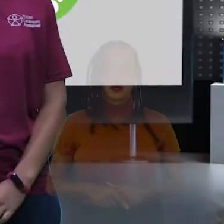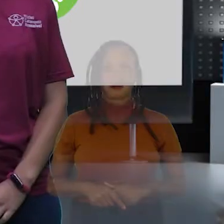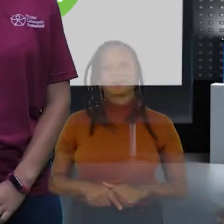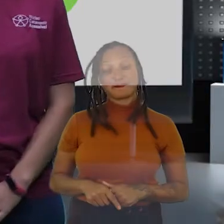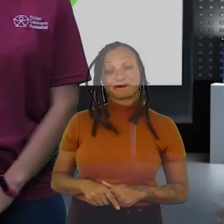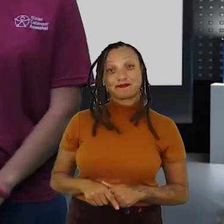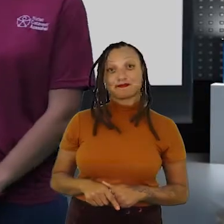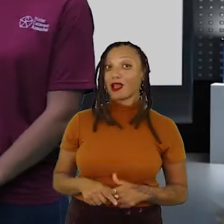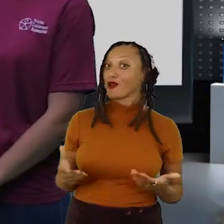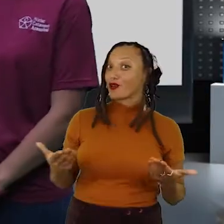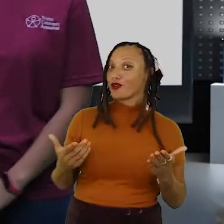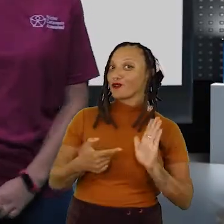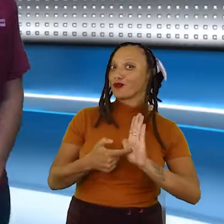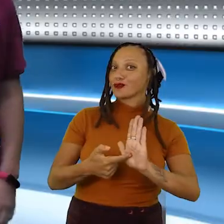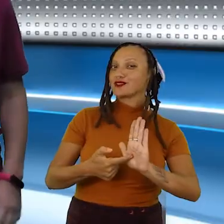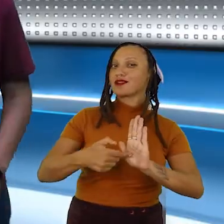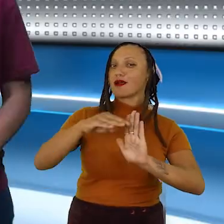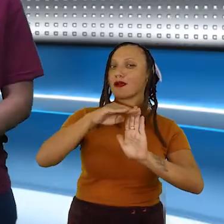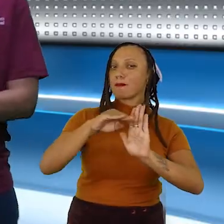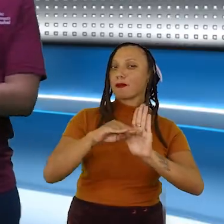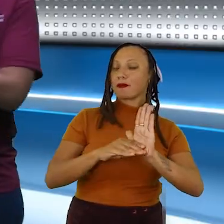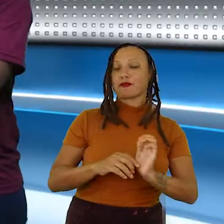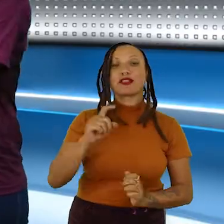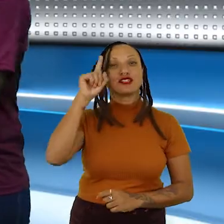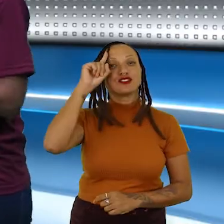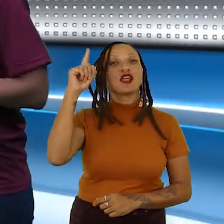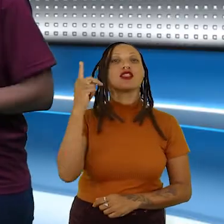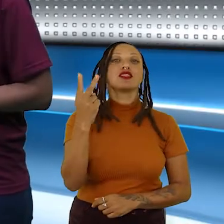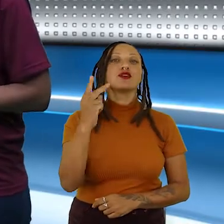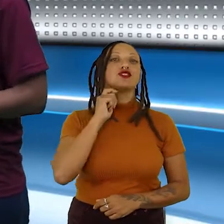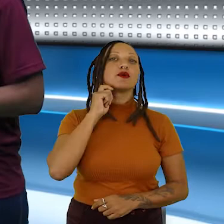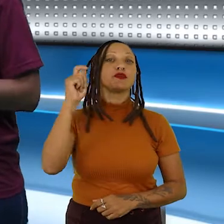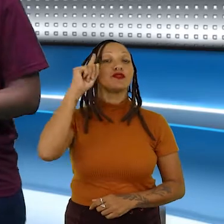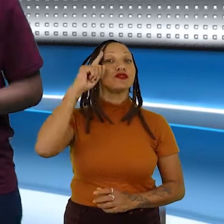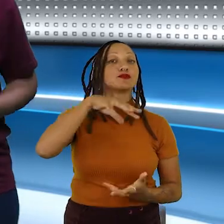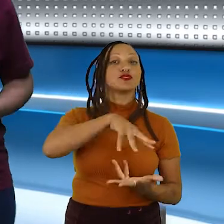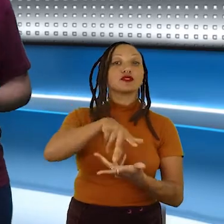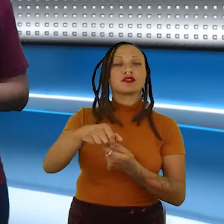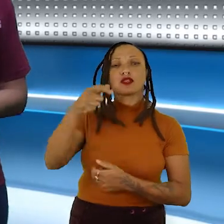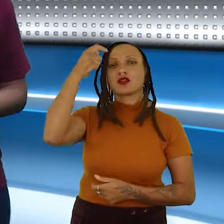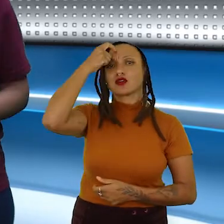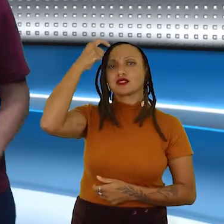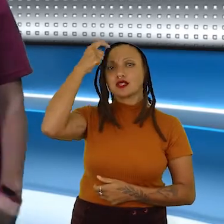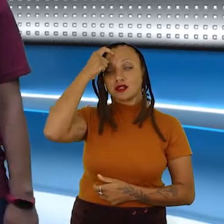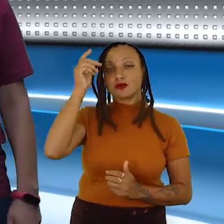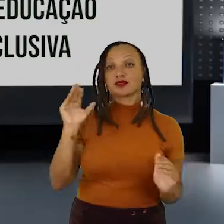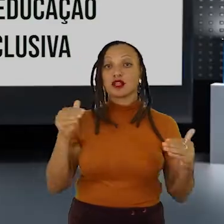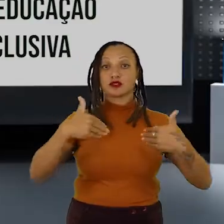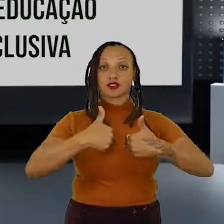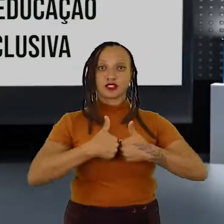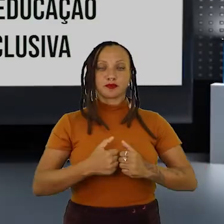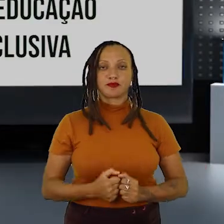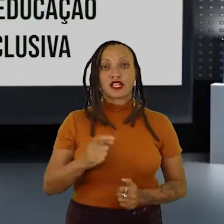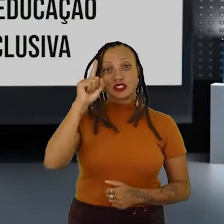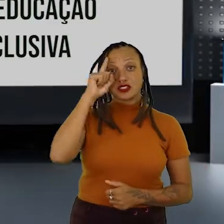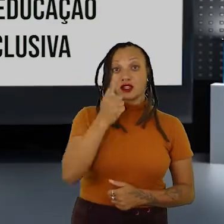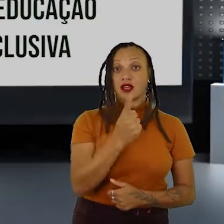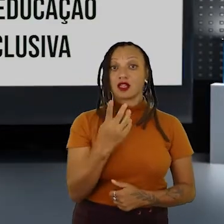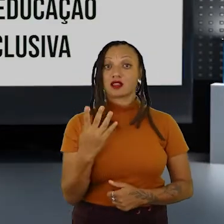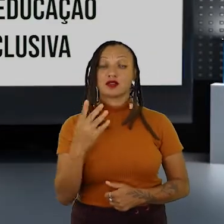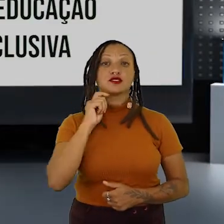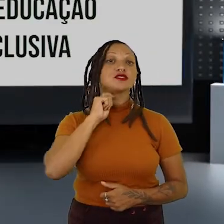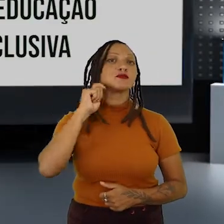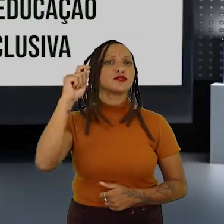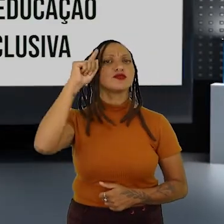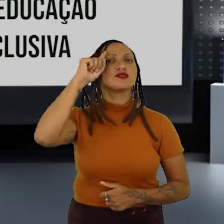Bom, vamos aos dias. Dia 2 de abril é o Dia Mundial da Conscientização sobre o Autismo. Dia 14 de abril